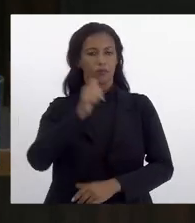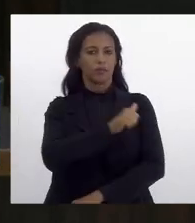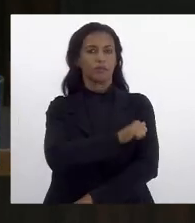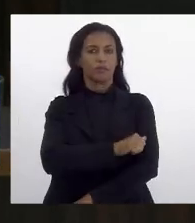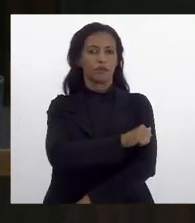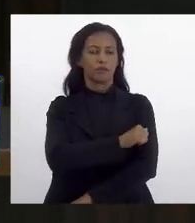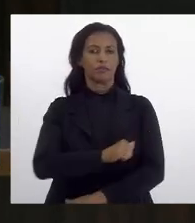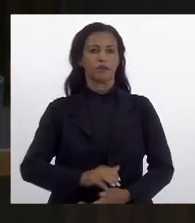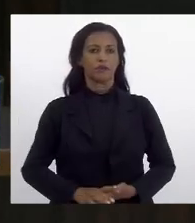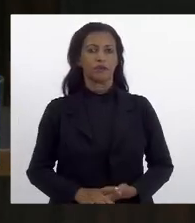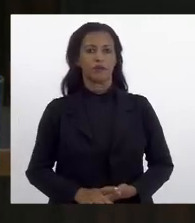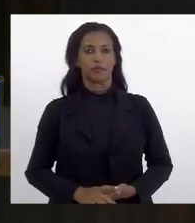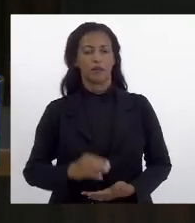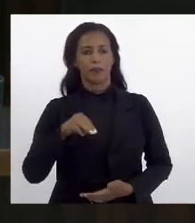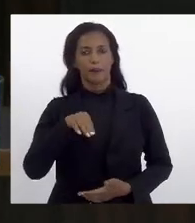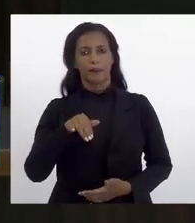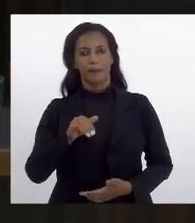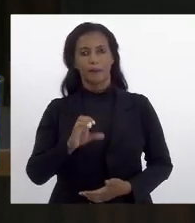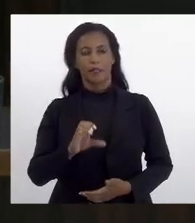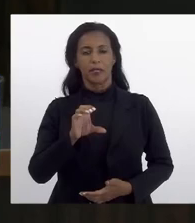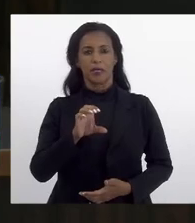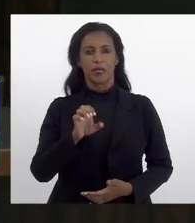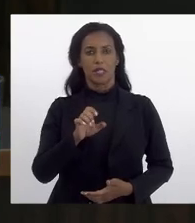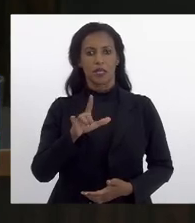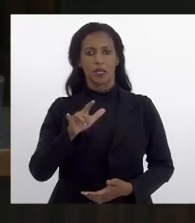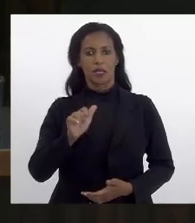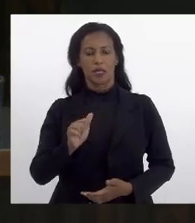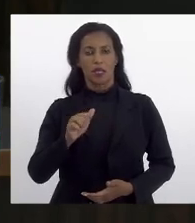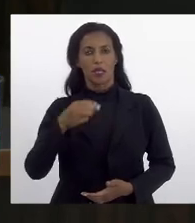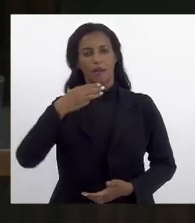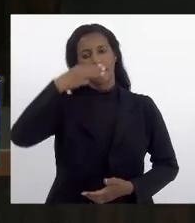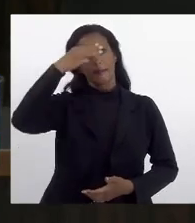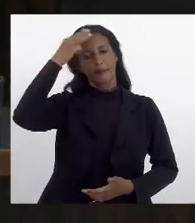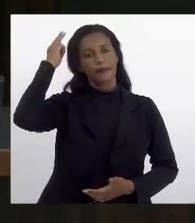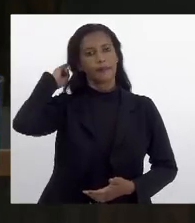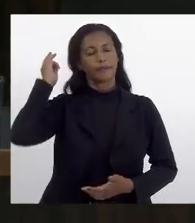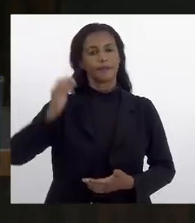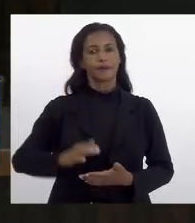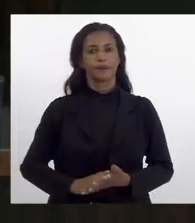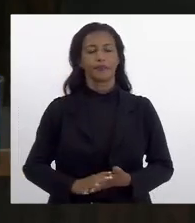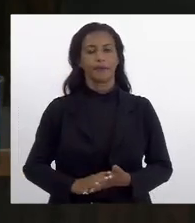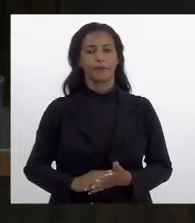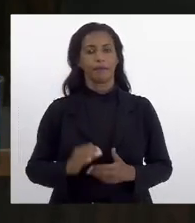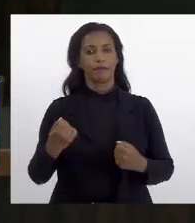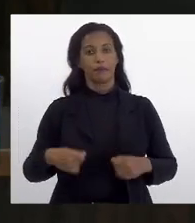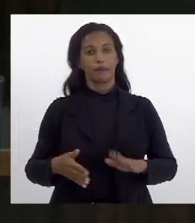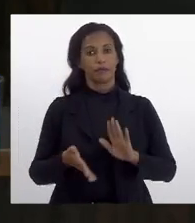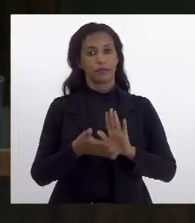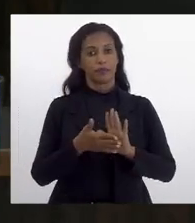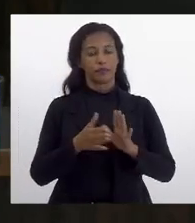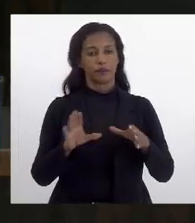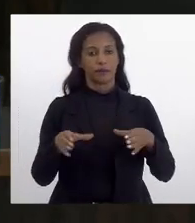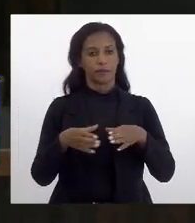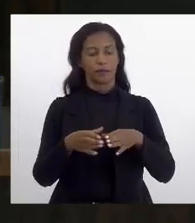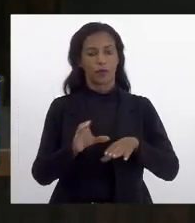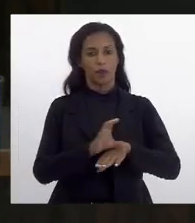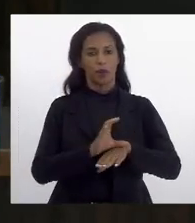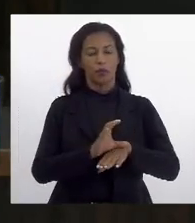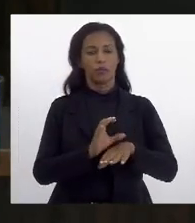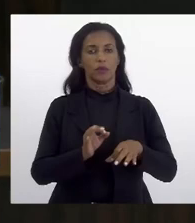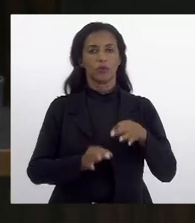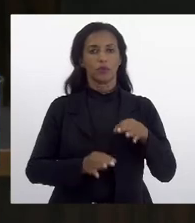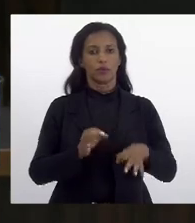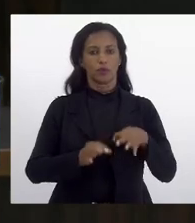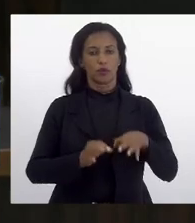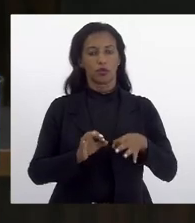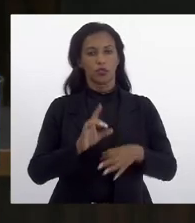Rejane, Carlos Mink, Célia Jordão e Márcio Pacheco, pendendo de pareceres das comissões de Constituição e Justiça, da